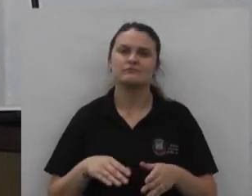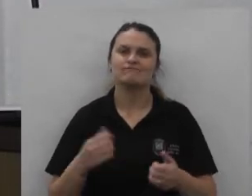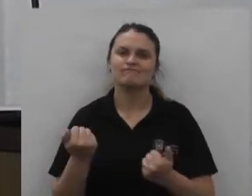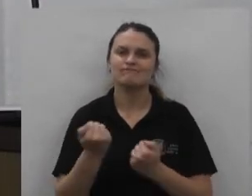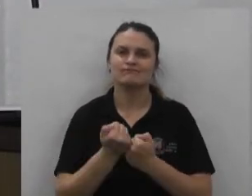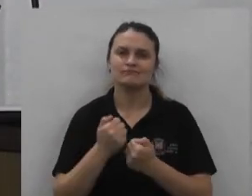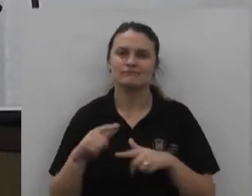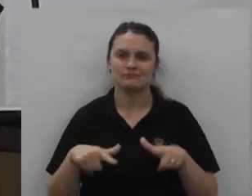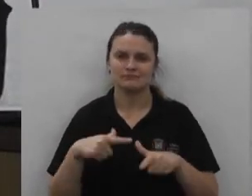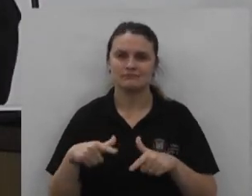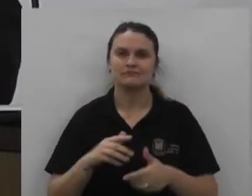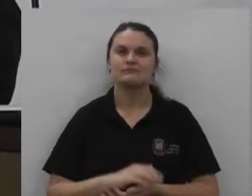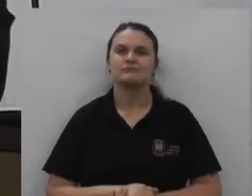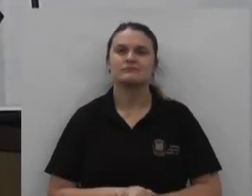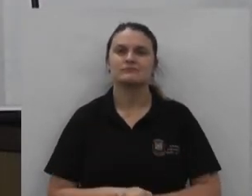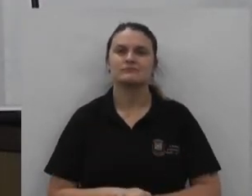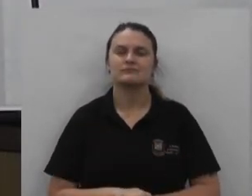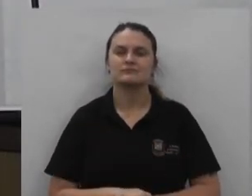trabalho